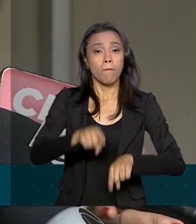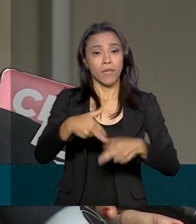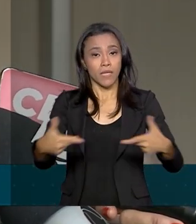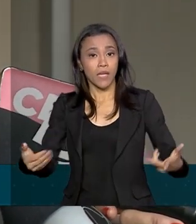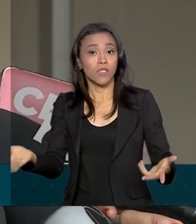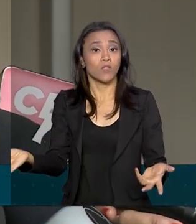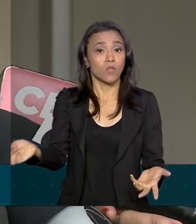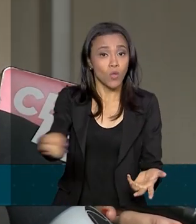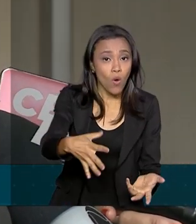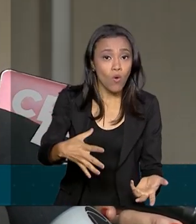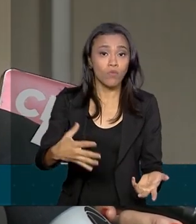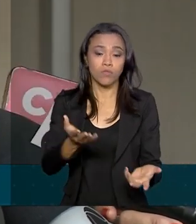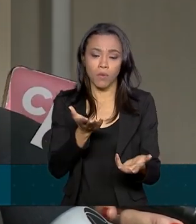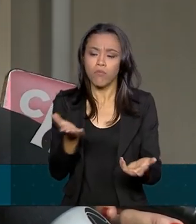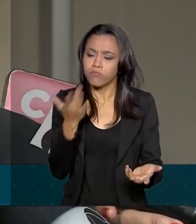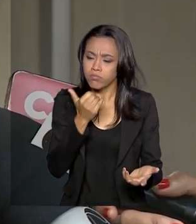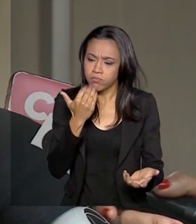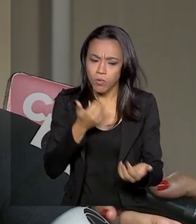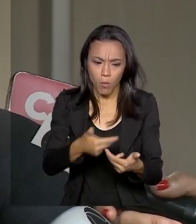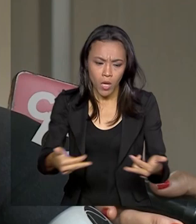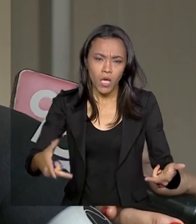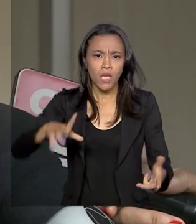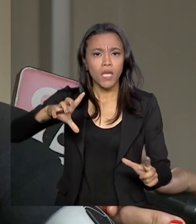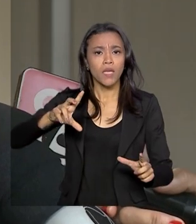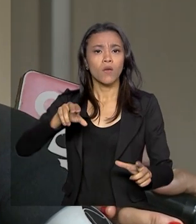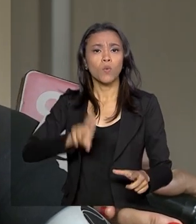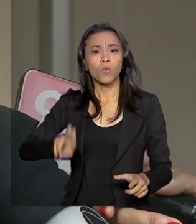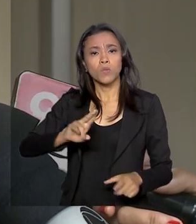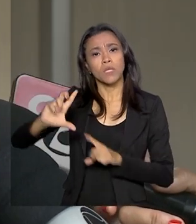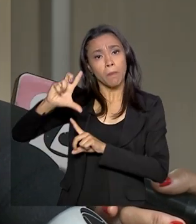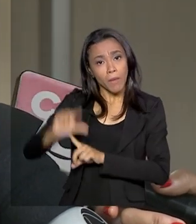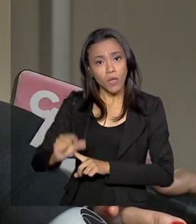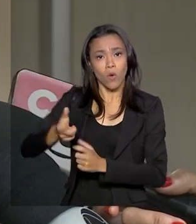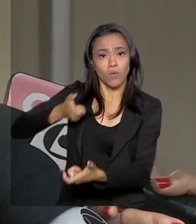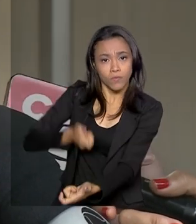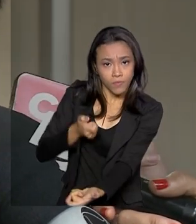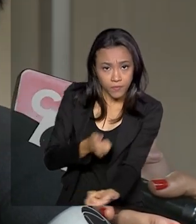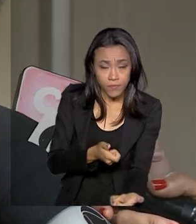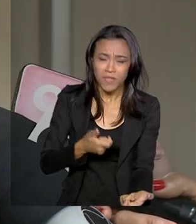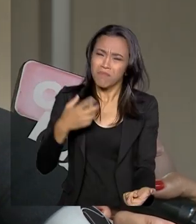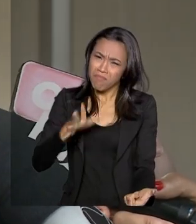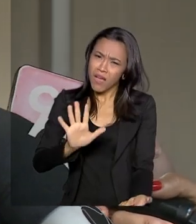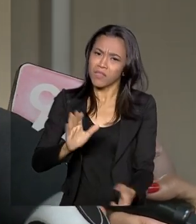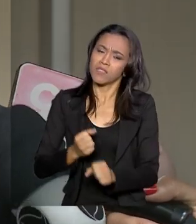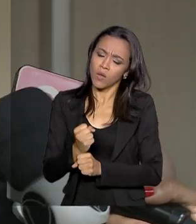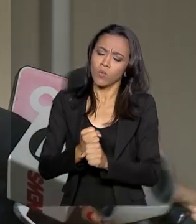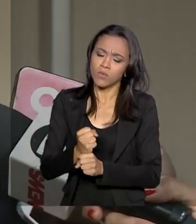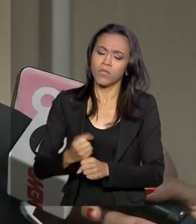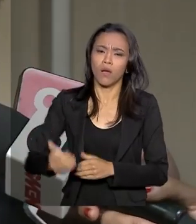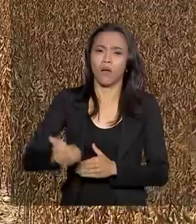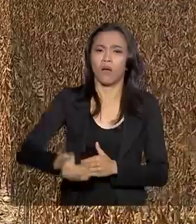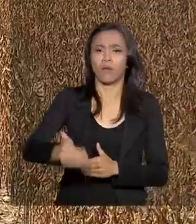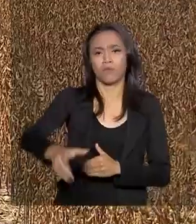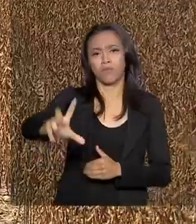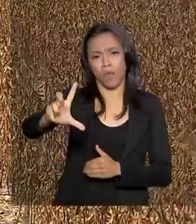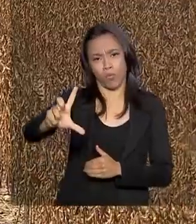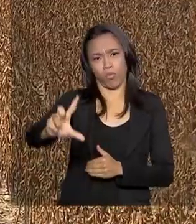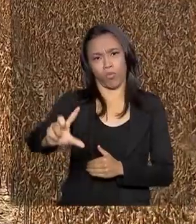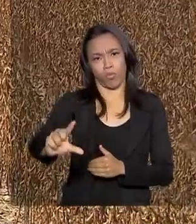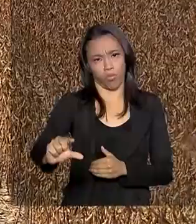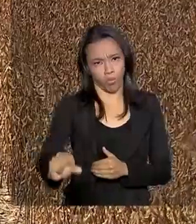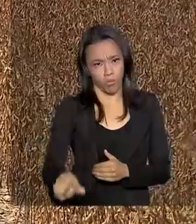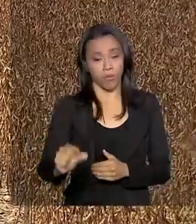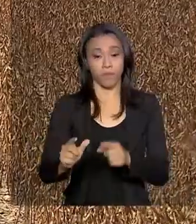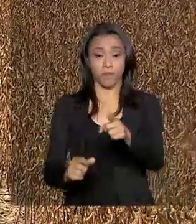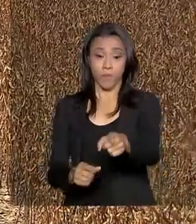com menos toxicidade e tiro os produtos com maior toxicidade. Isso ao longo do tempo. Como eu disse, a gente espera que o padrão toxicológico do Brasil seja reduzido. O Brasil